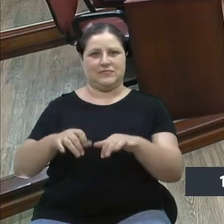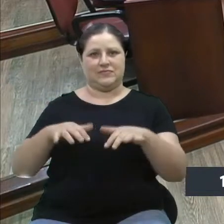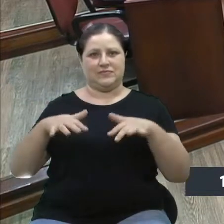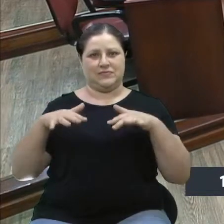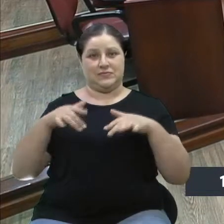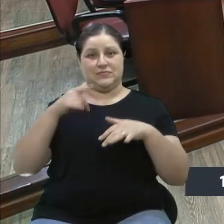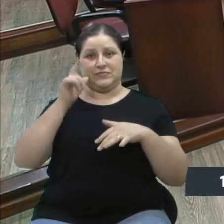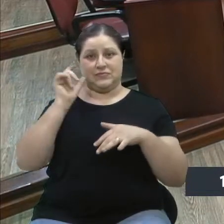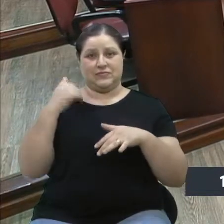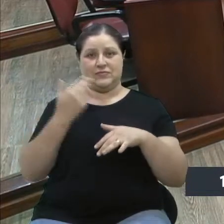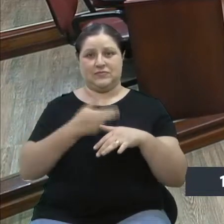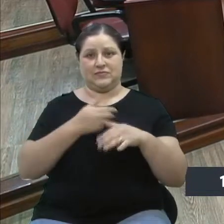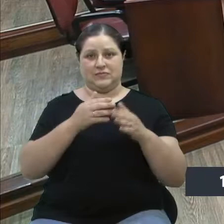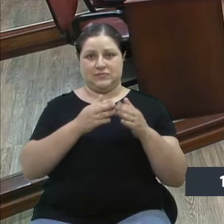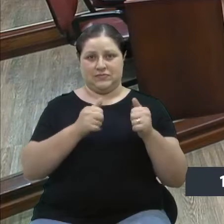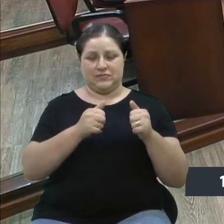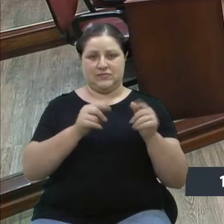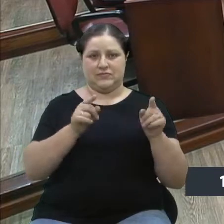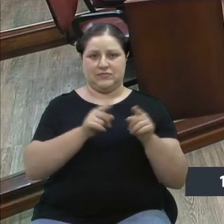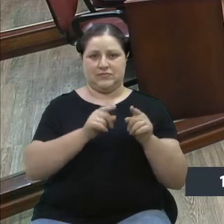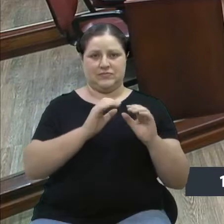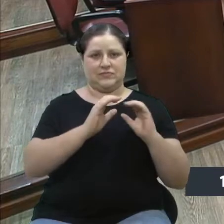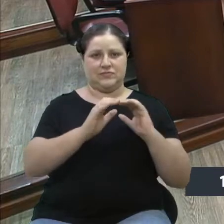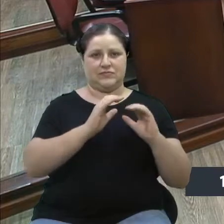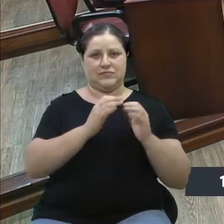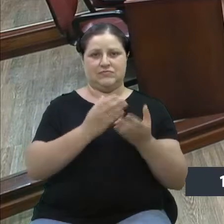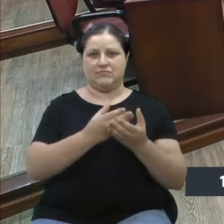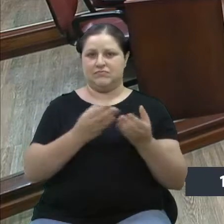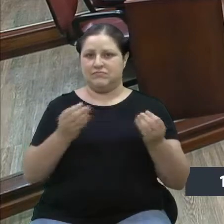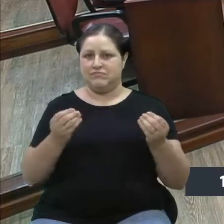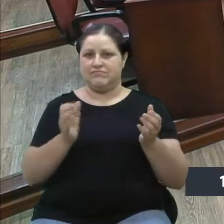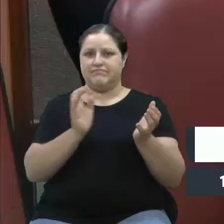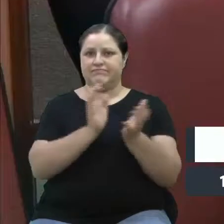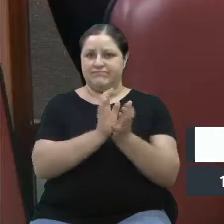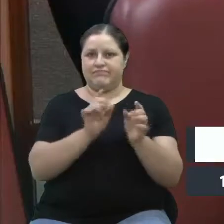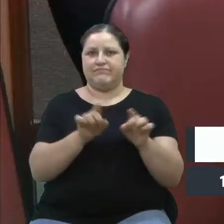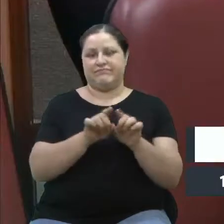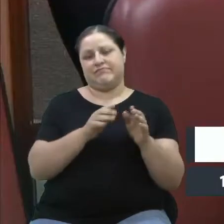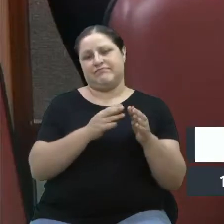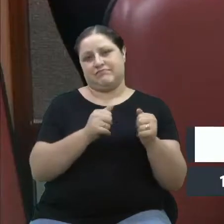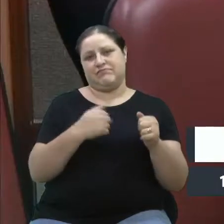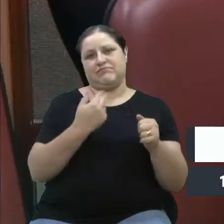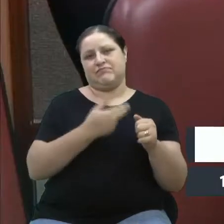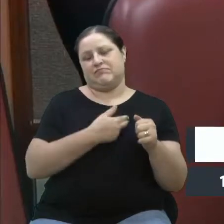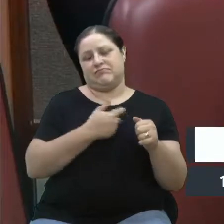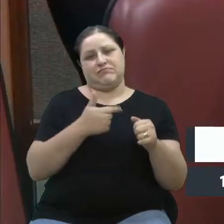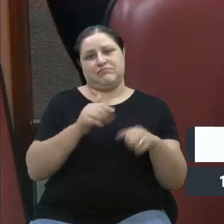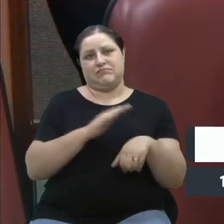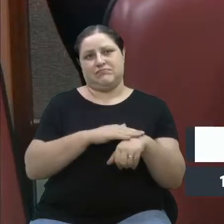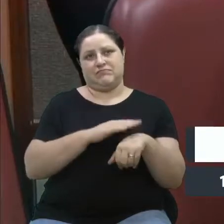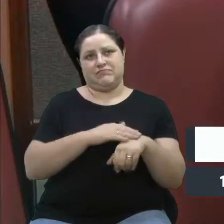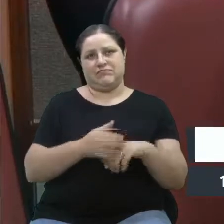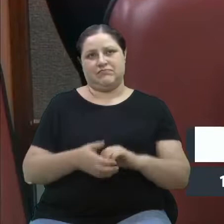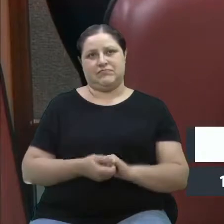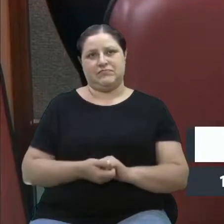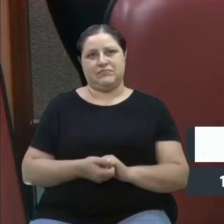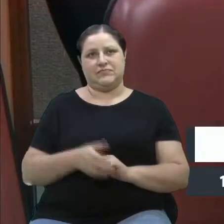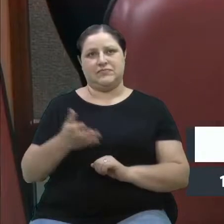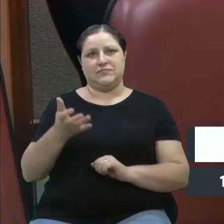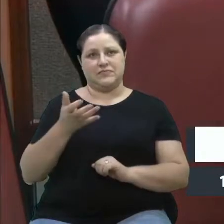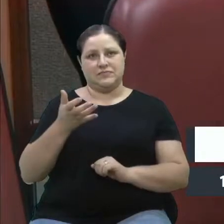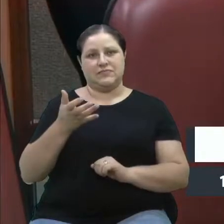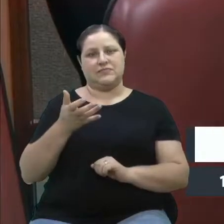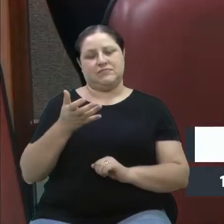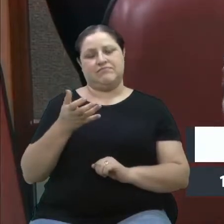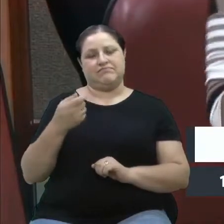feito essa solicitação das pequenas comunicações, mas muitos colegas também solicitaram, então a gente acabou ficando sem tempo. Mas eu queria, e não